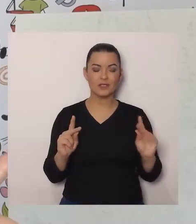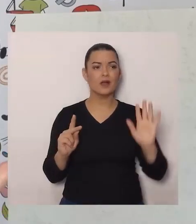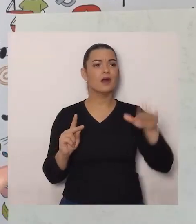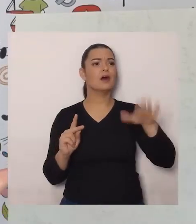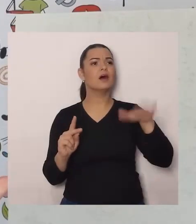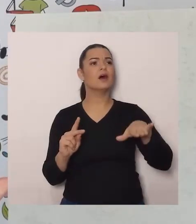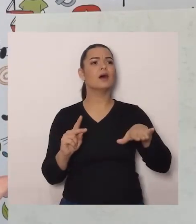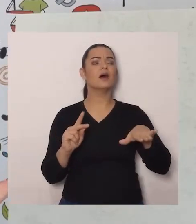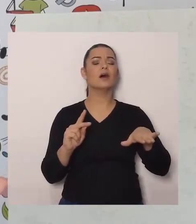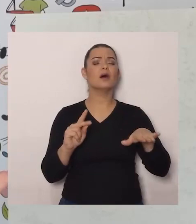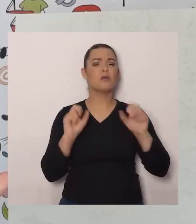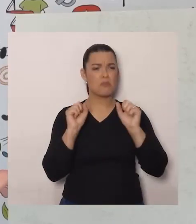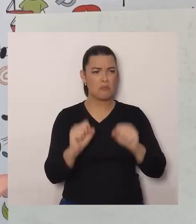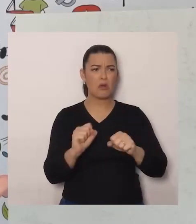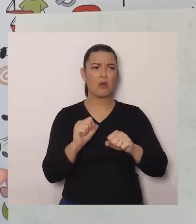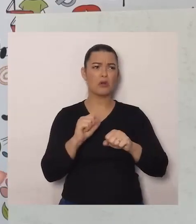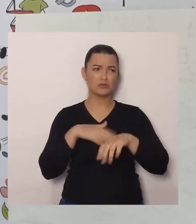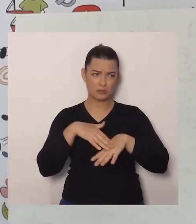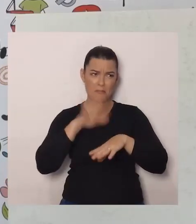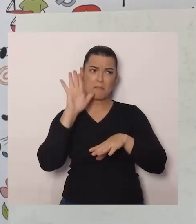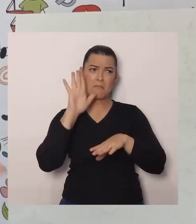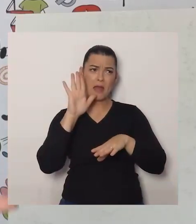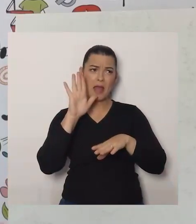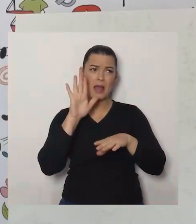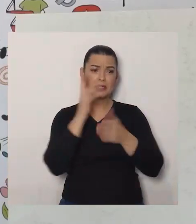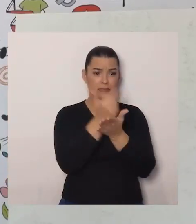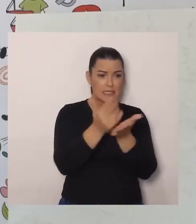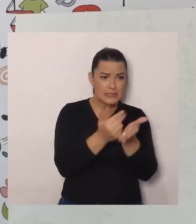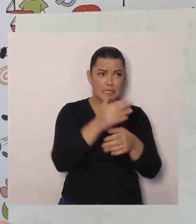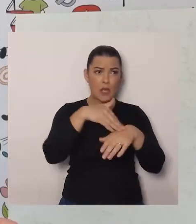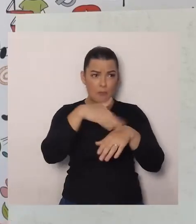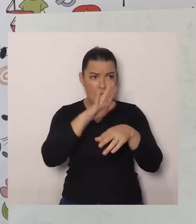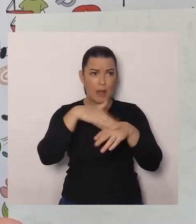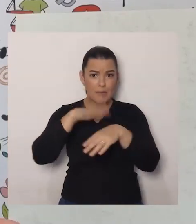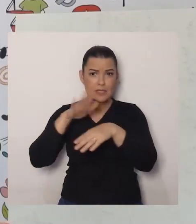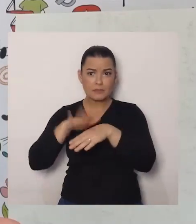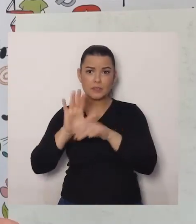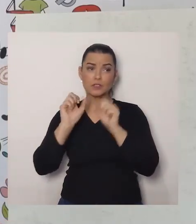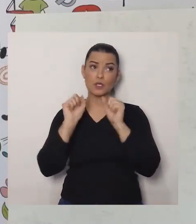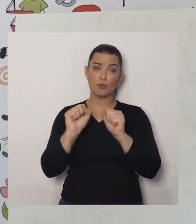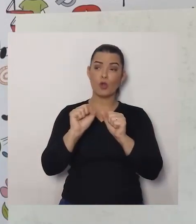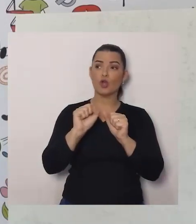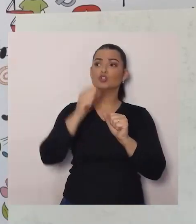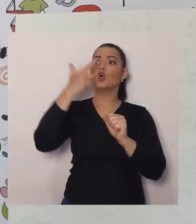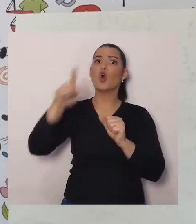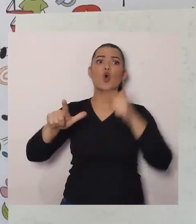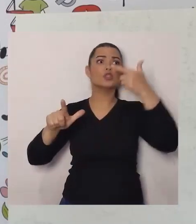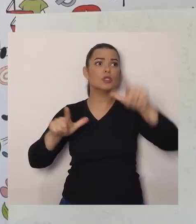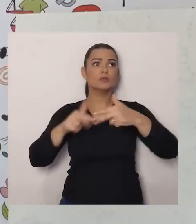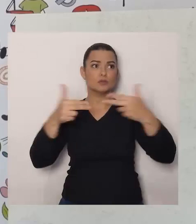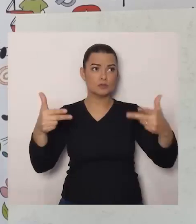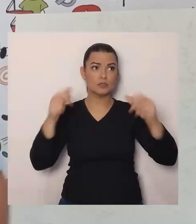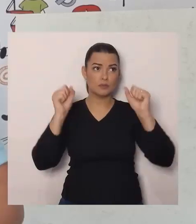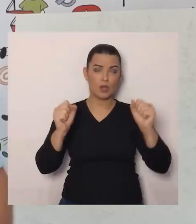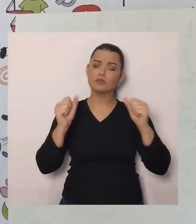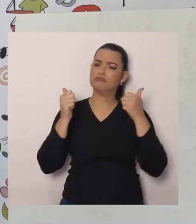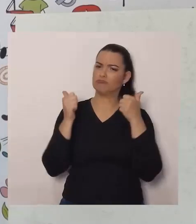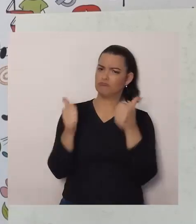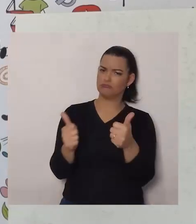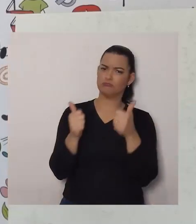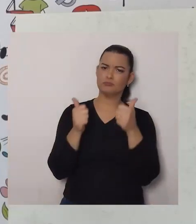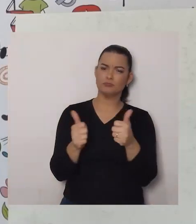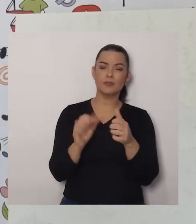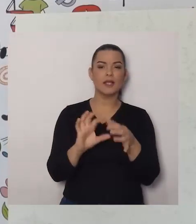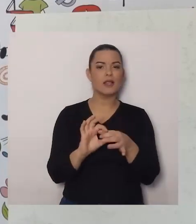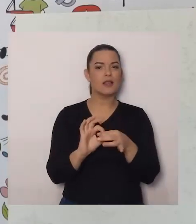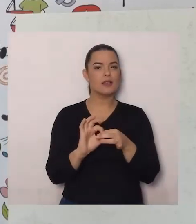mais do que um registro? Pode, Posso escolher mais do que um objeto? Pode, Com certeza, Tá bom? Então, Essa já é